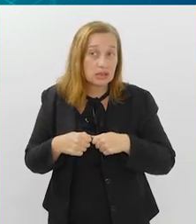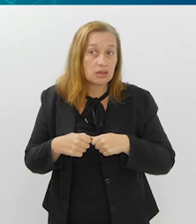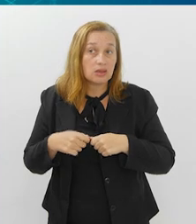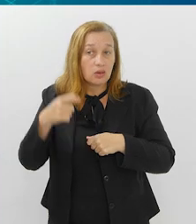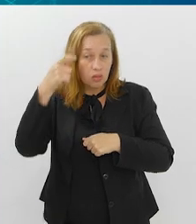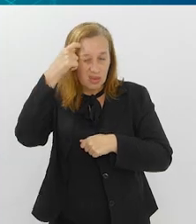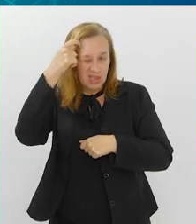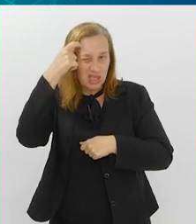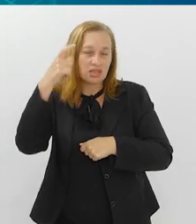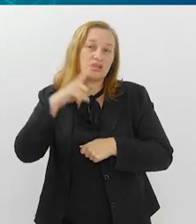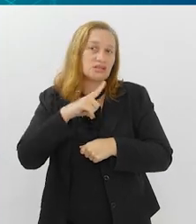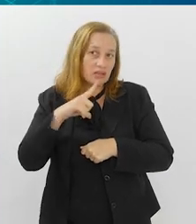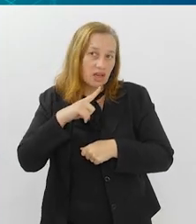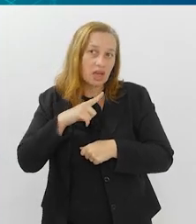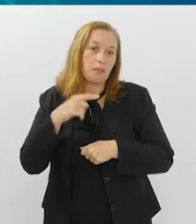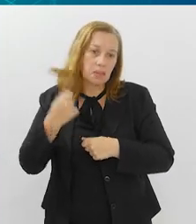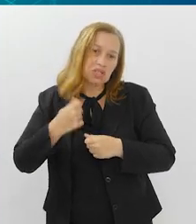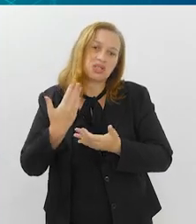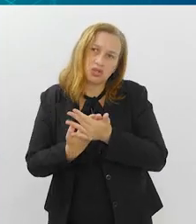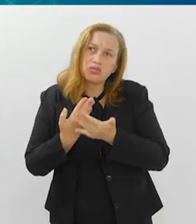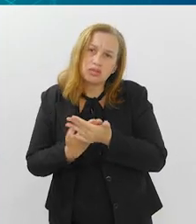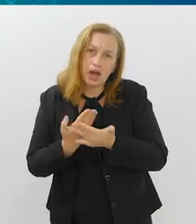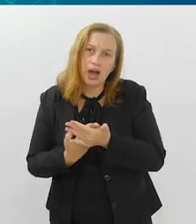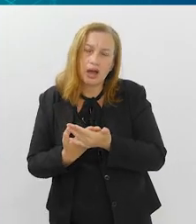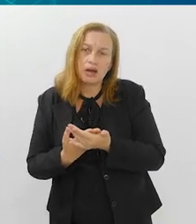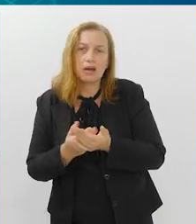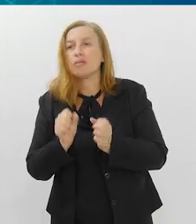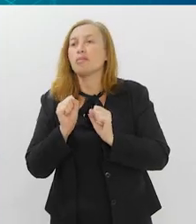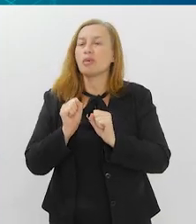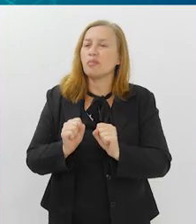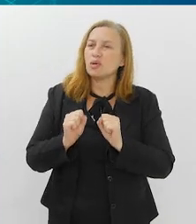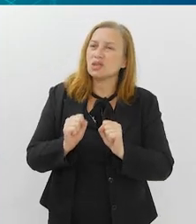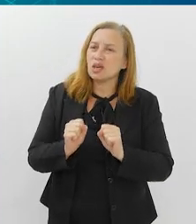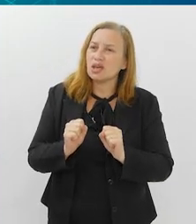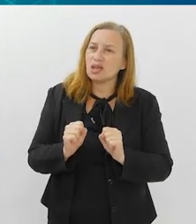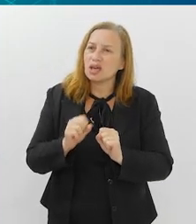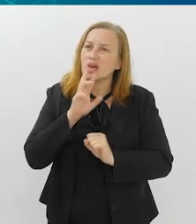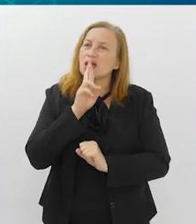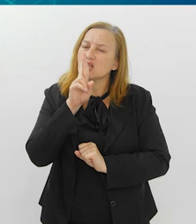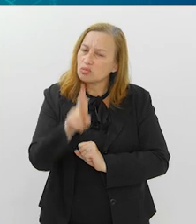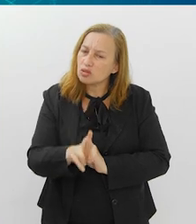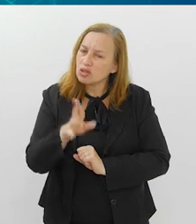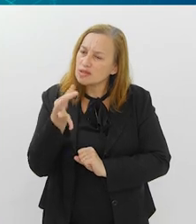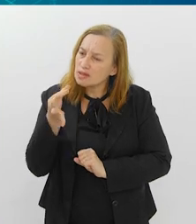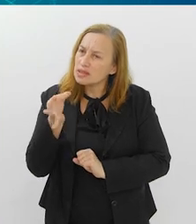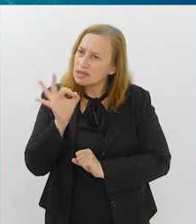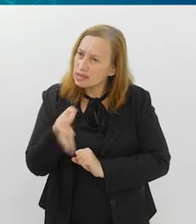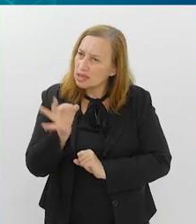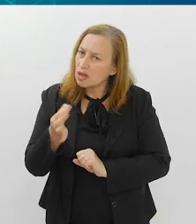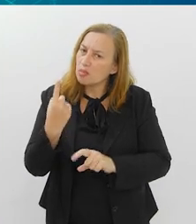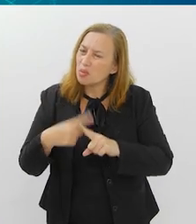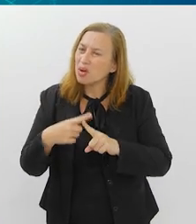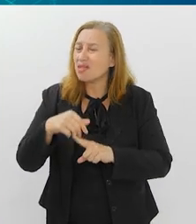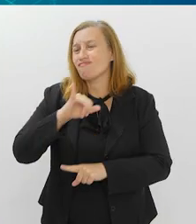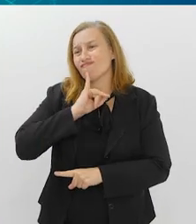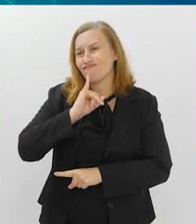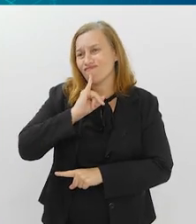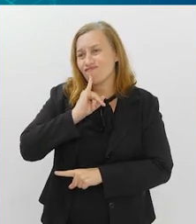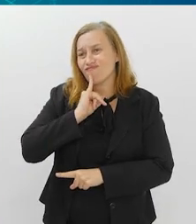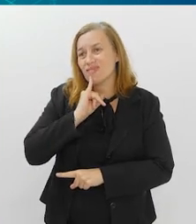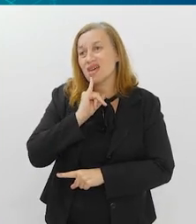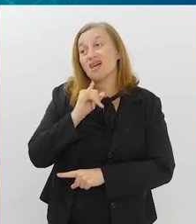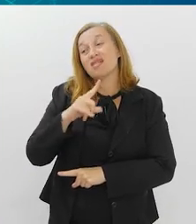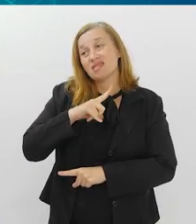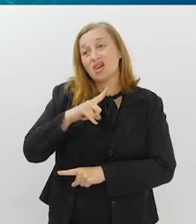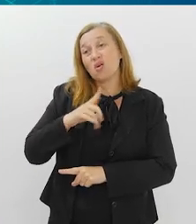convencer disso, aliás, ele precisa estudar isso, né, para poder responder adequadamente, porque, infelizmente,